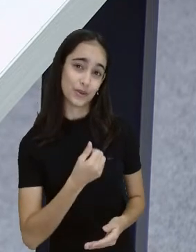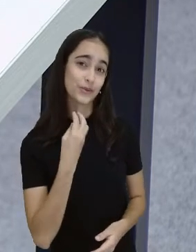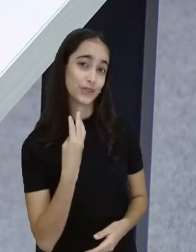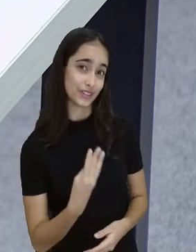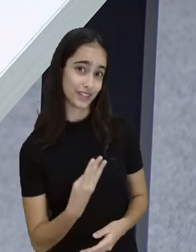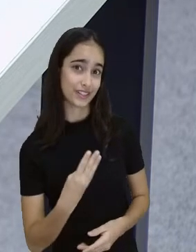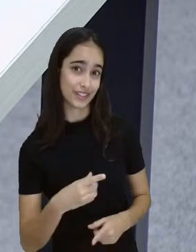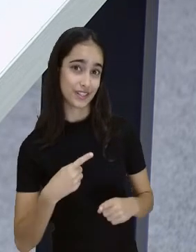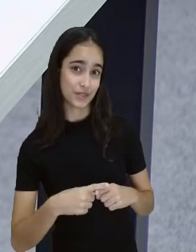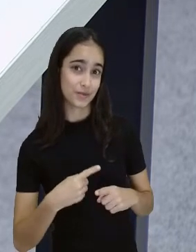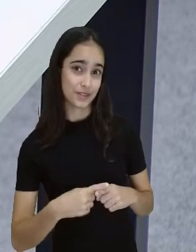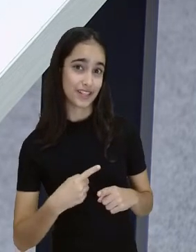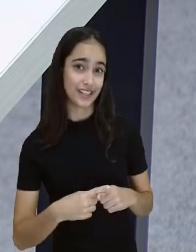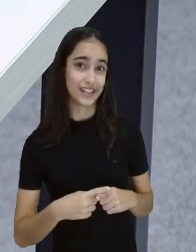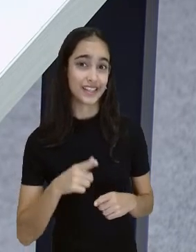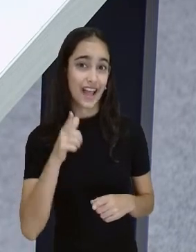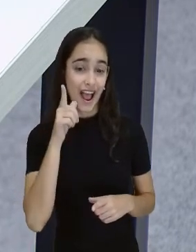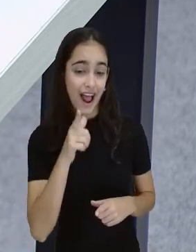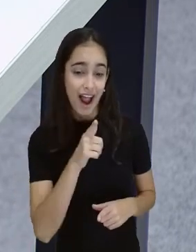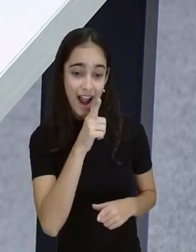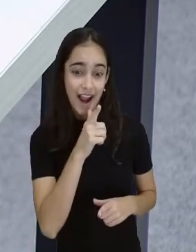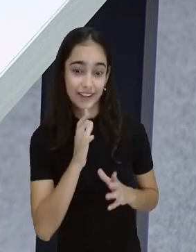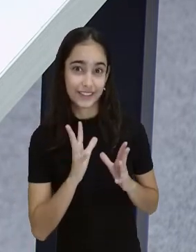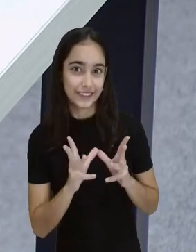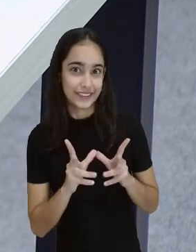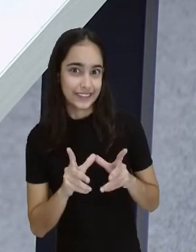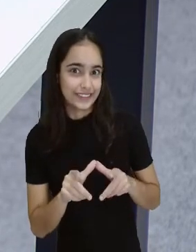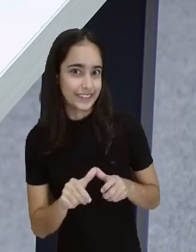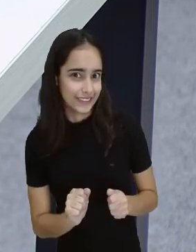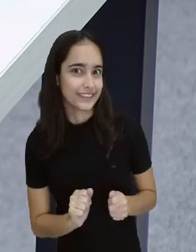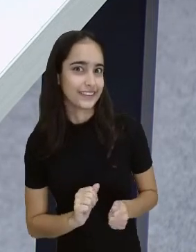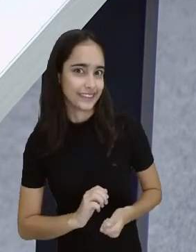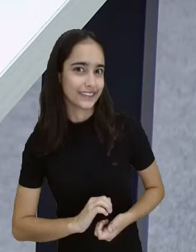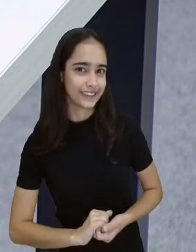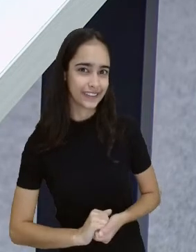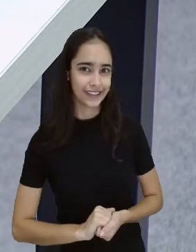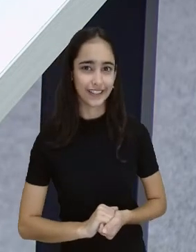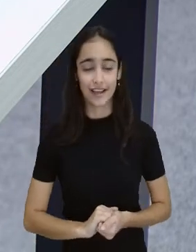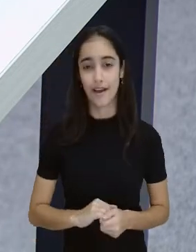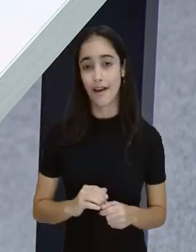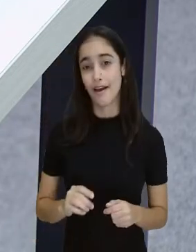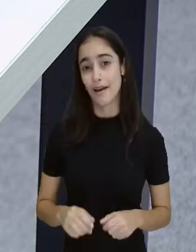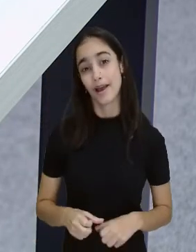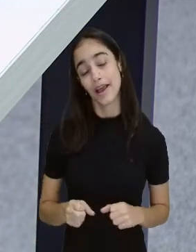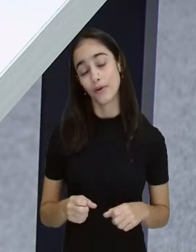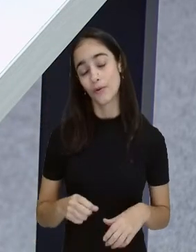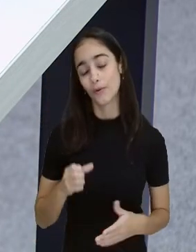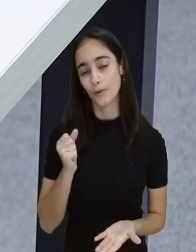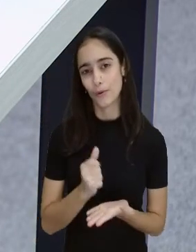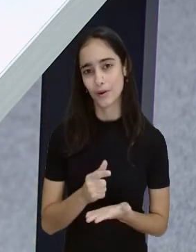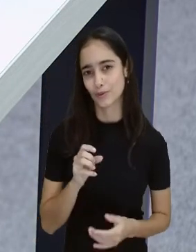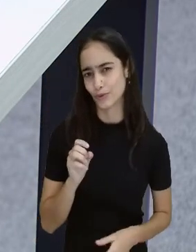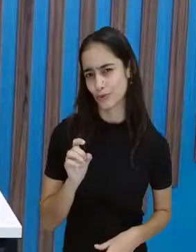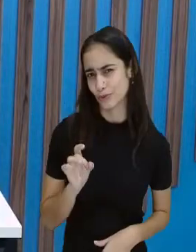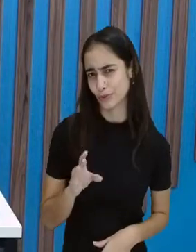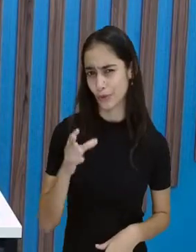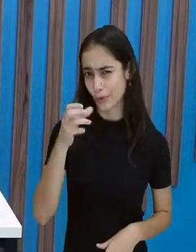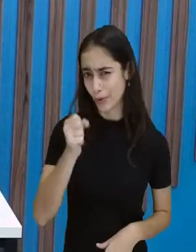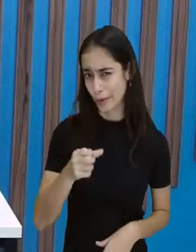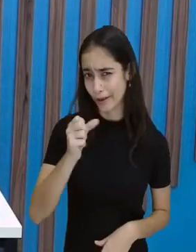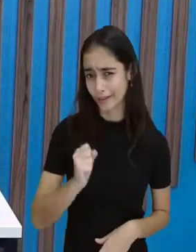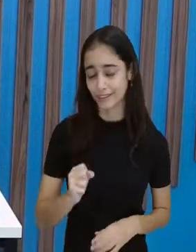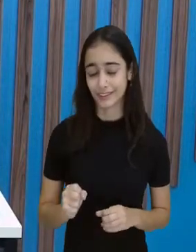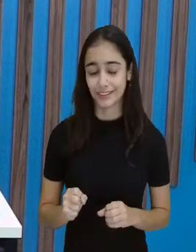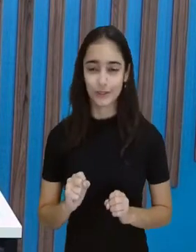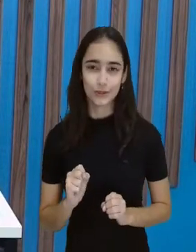Olha aí. É, e comprando só o leite, eu não sei que você estivesse precisando só de leite, né? Mas, se for pensar